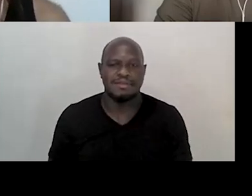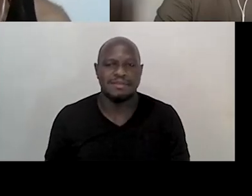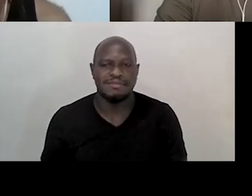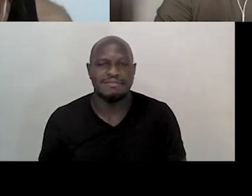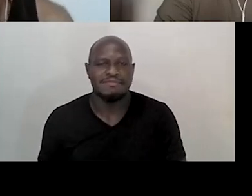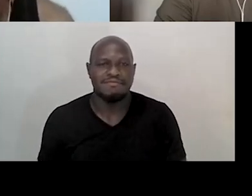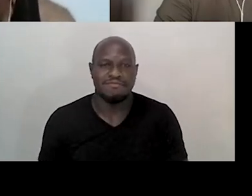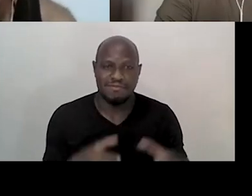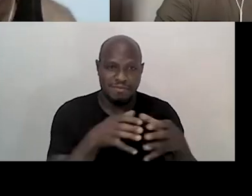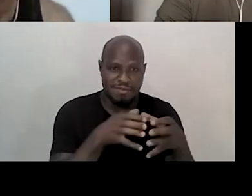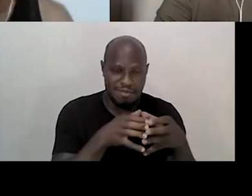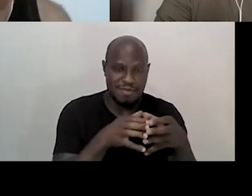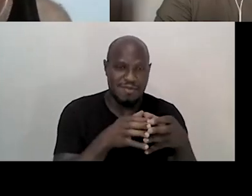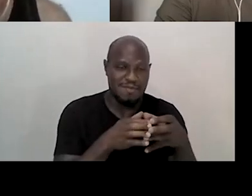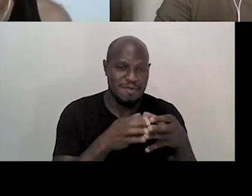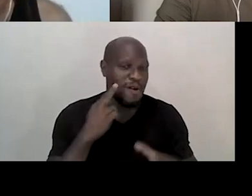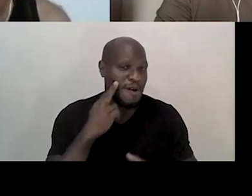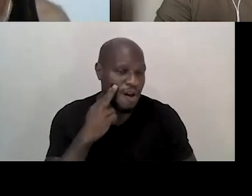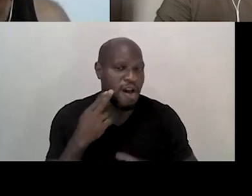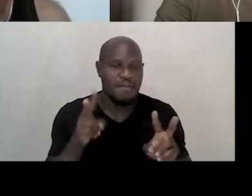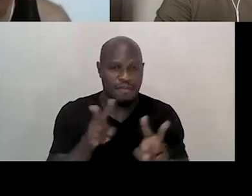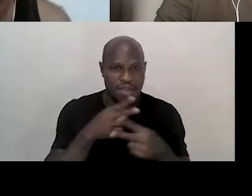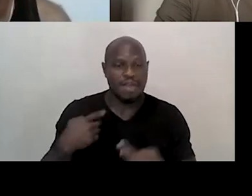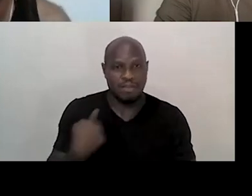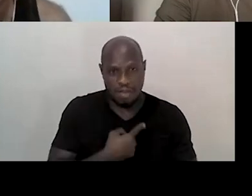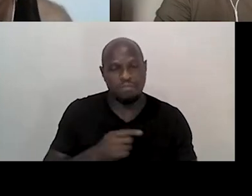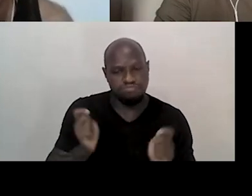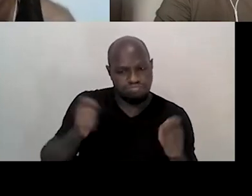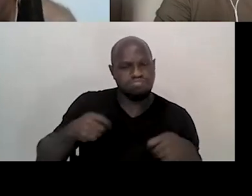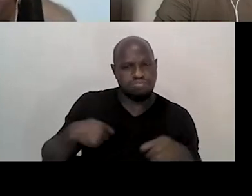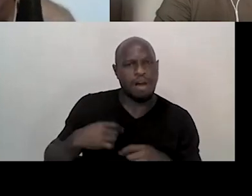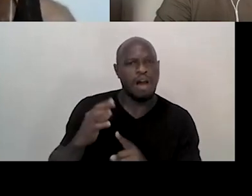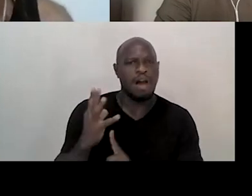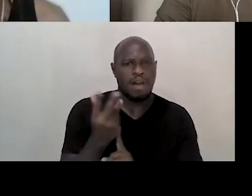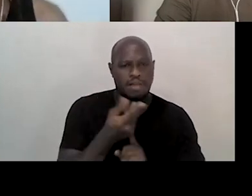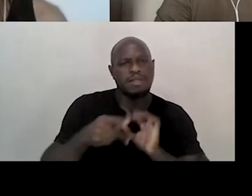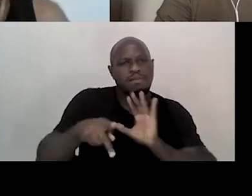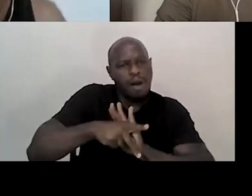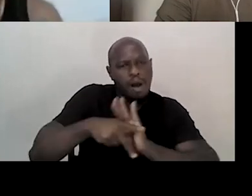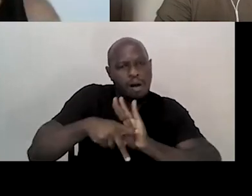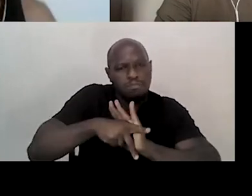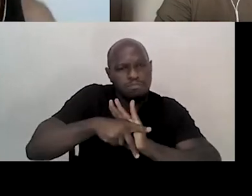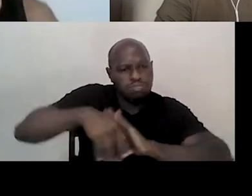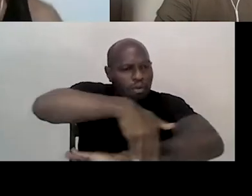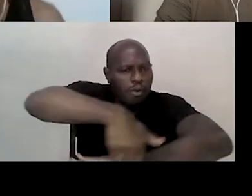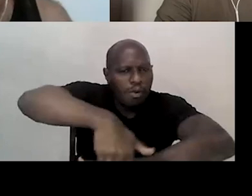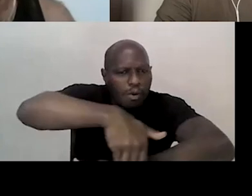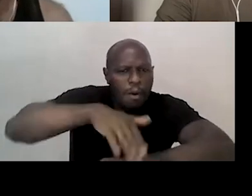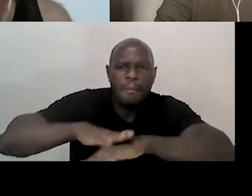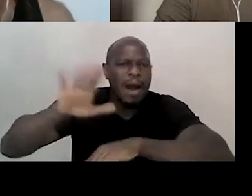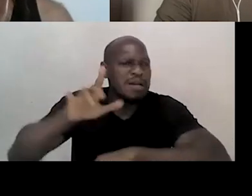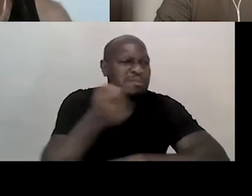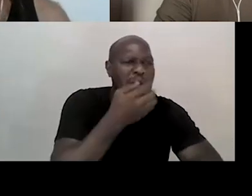O Grupo Rosa dos Vintos, nós somos, nos consideramos artistas de rua, mais do que palhaço,